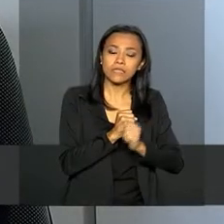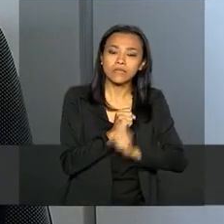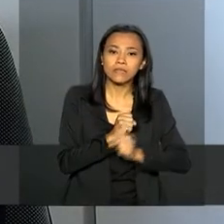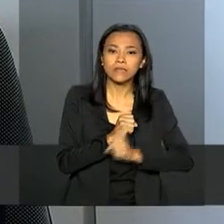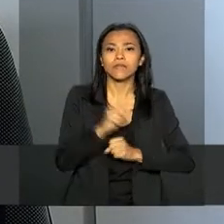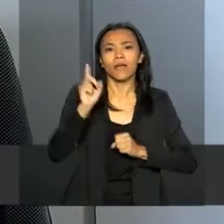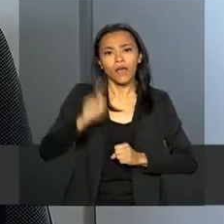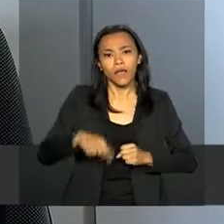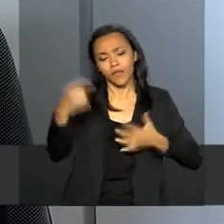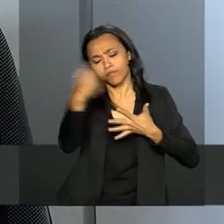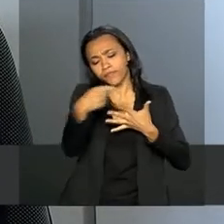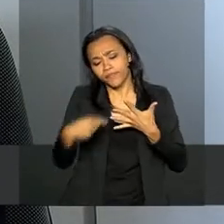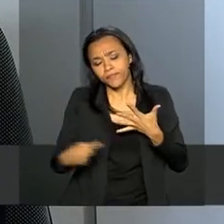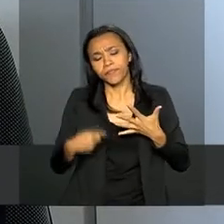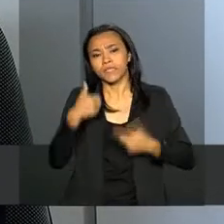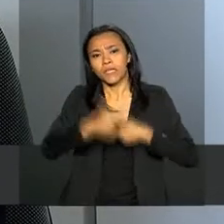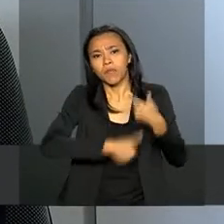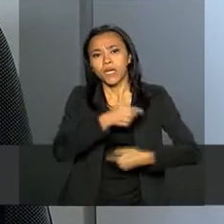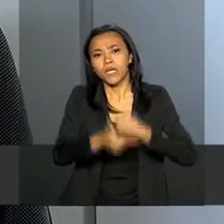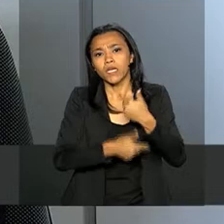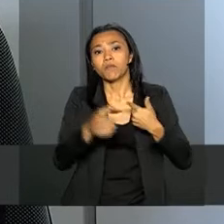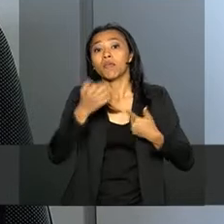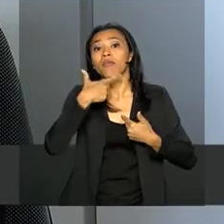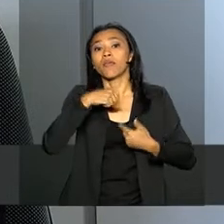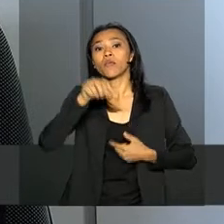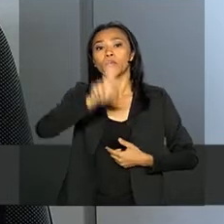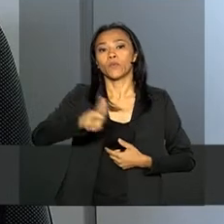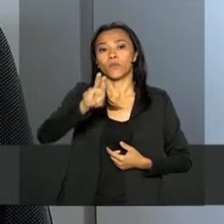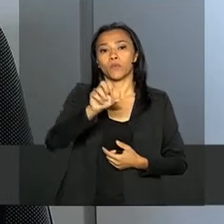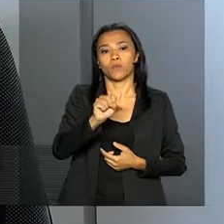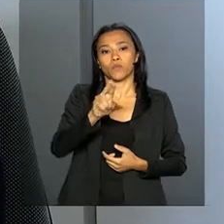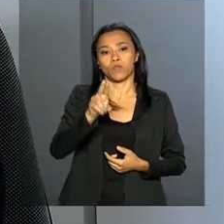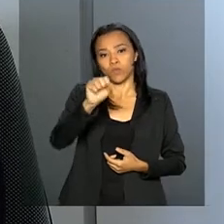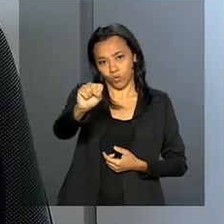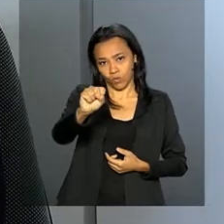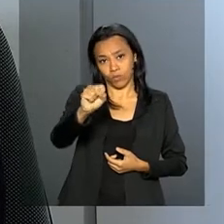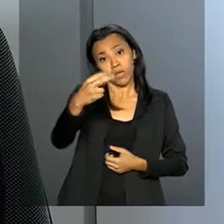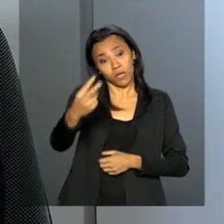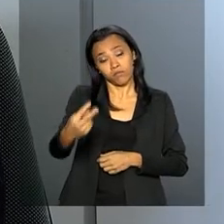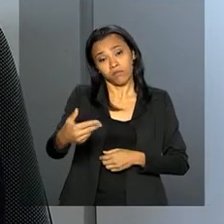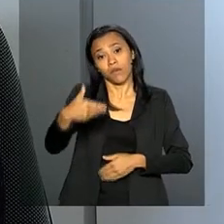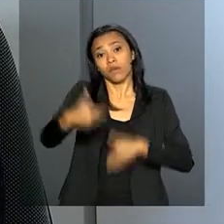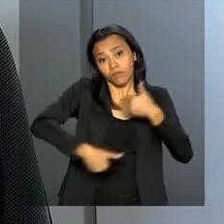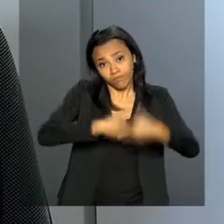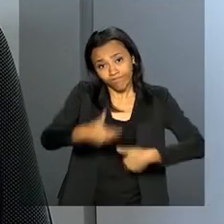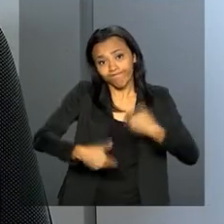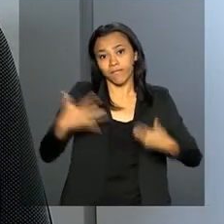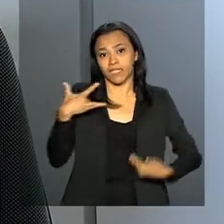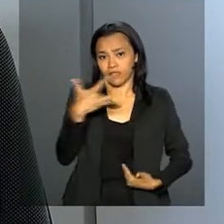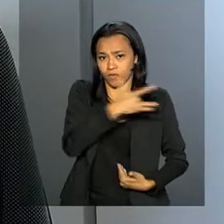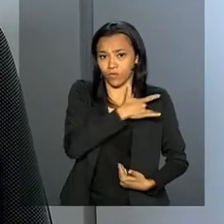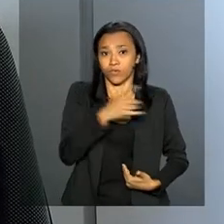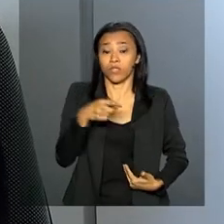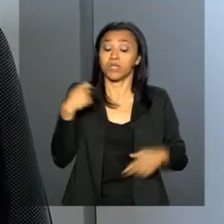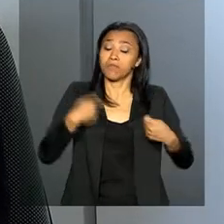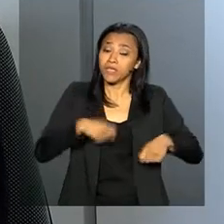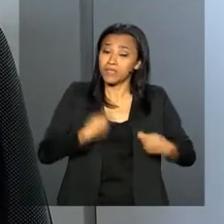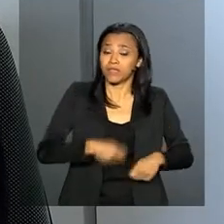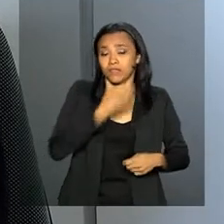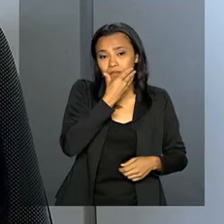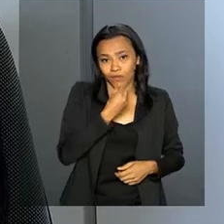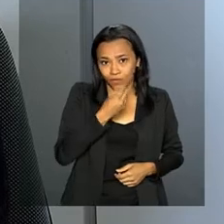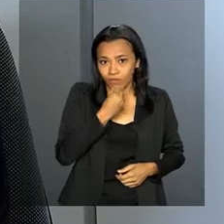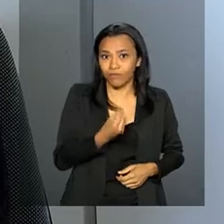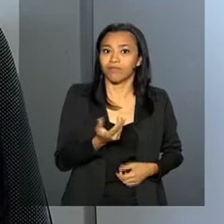junto aos usuários do SUS, para que eles possam cuidar da sua saúde. E a estratégia do pré-natal do parceiro, ela foi